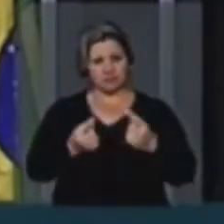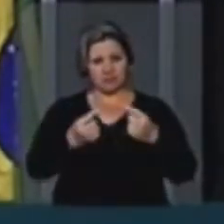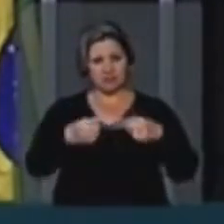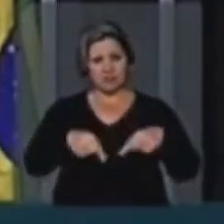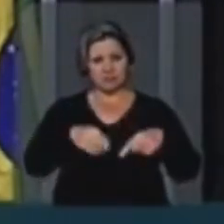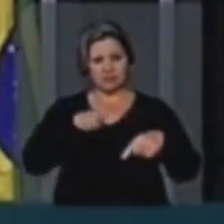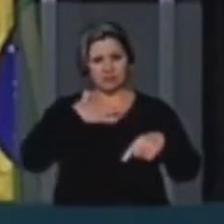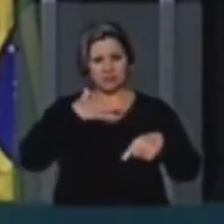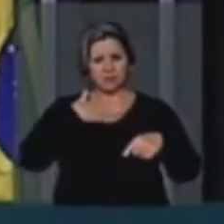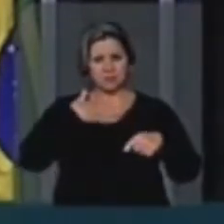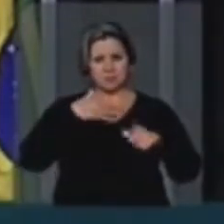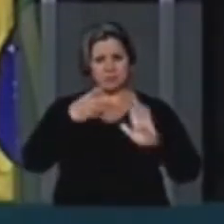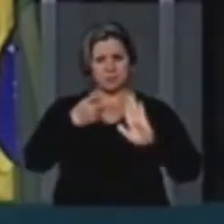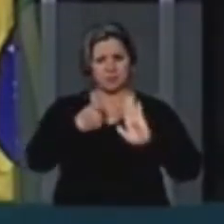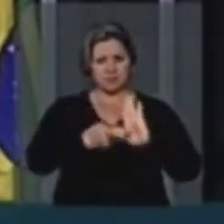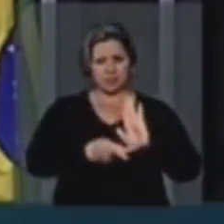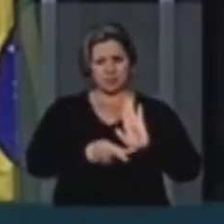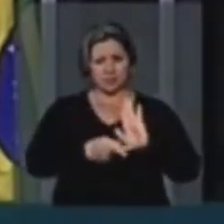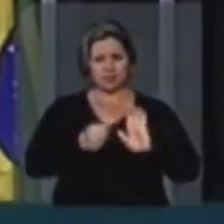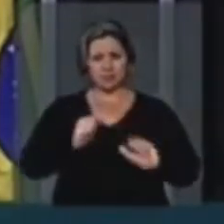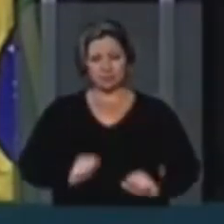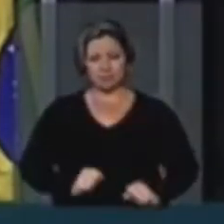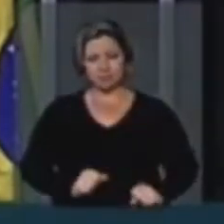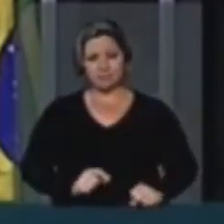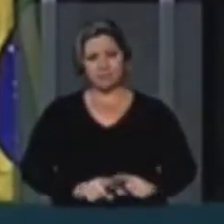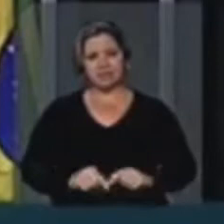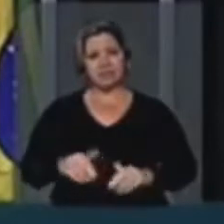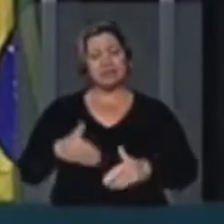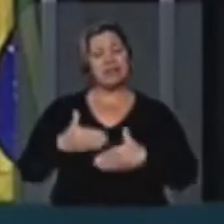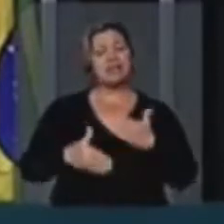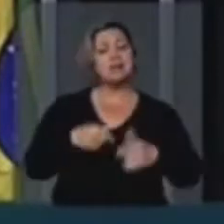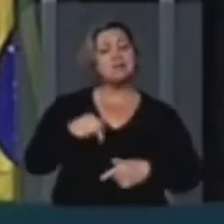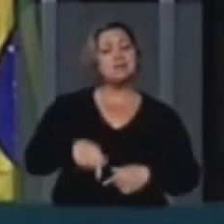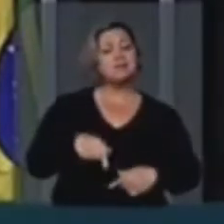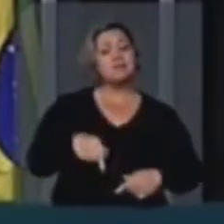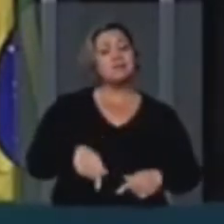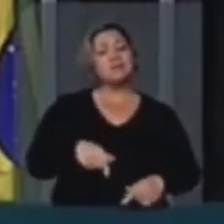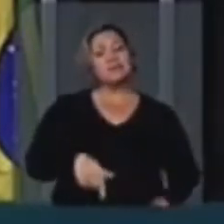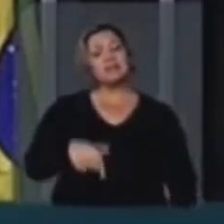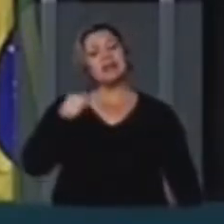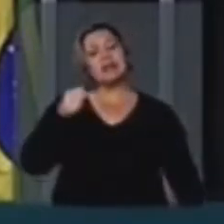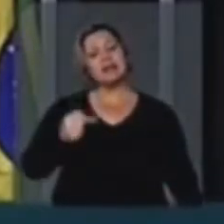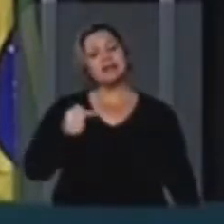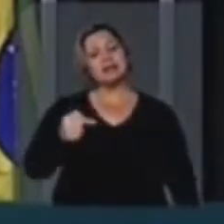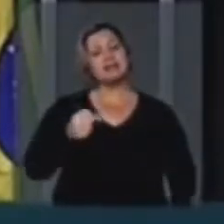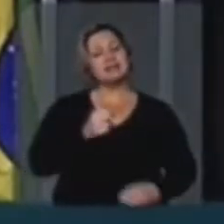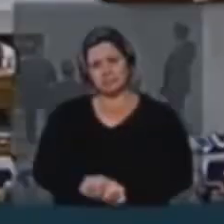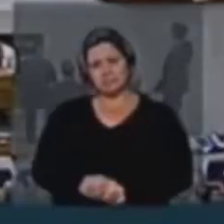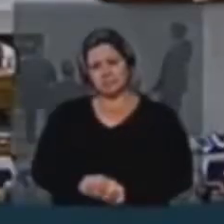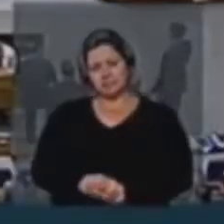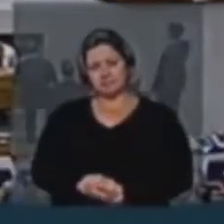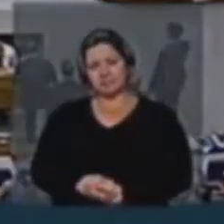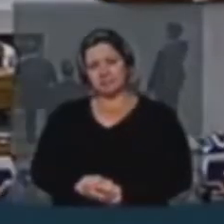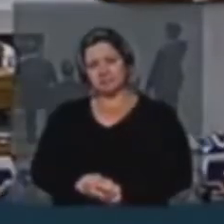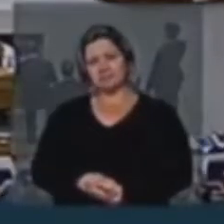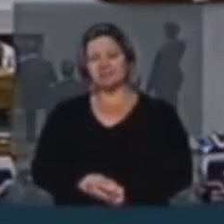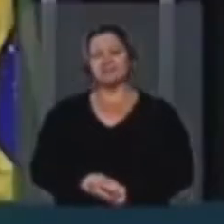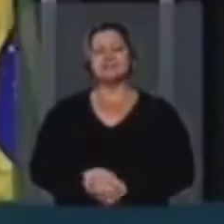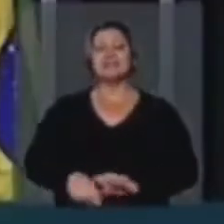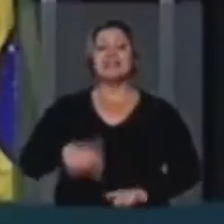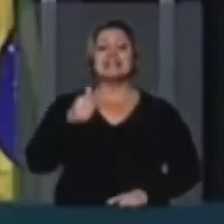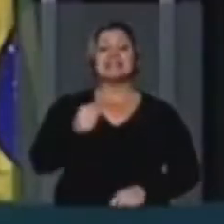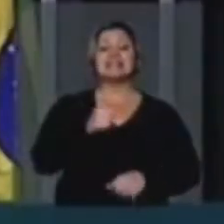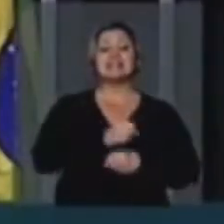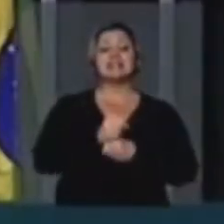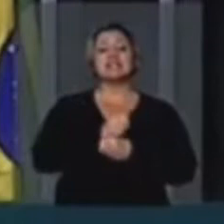E esse projeto está há sete anos parado Ele está há